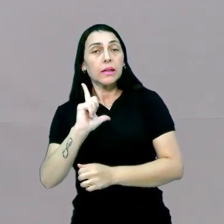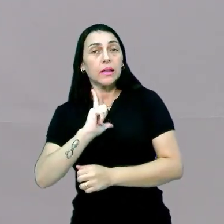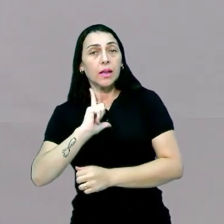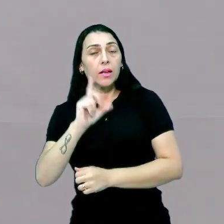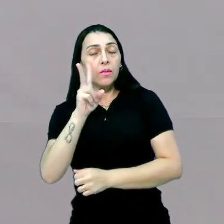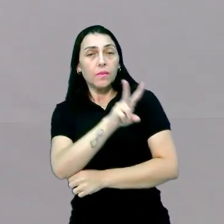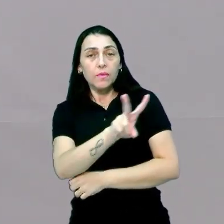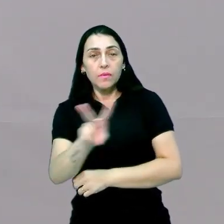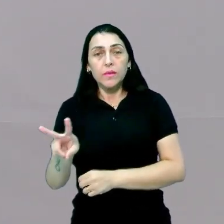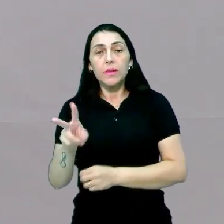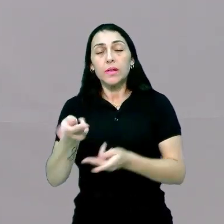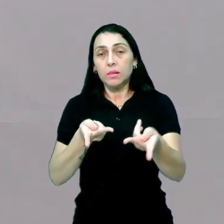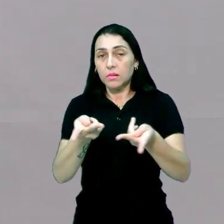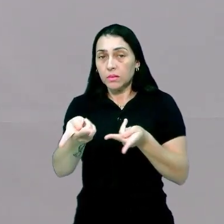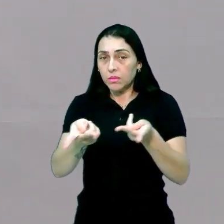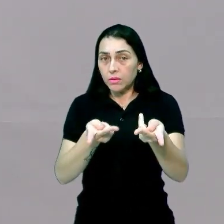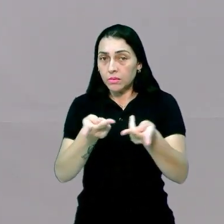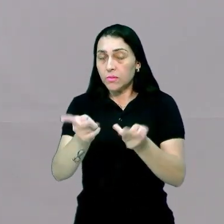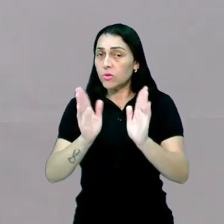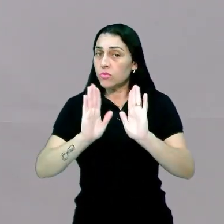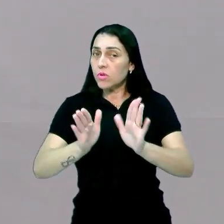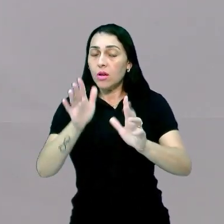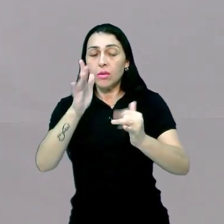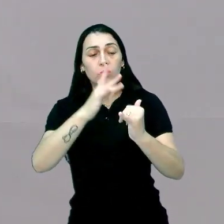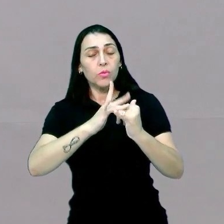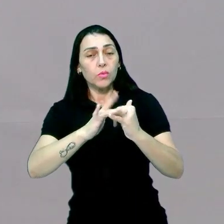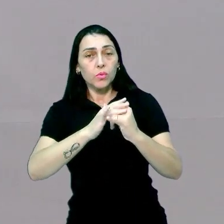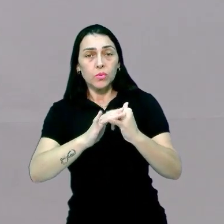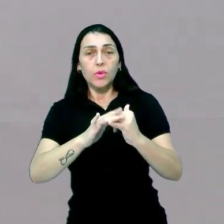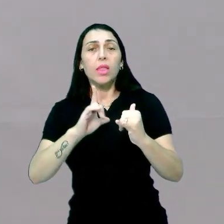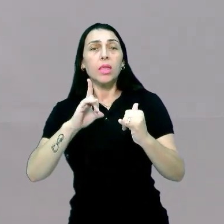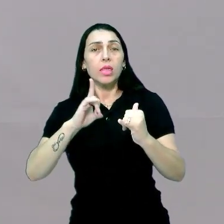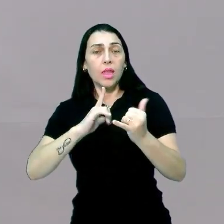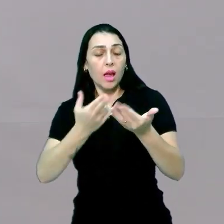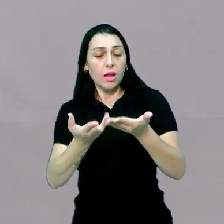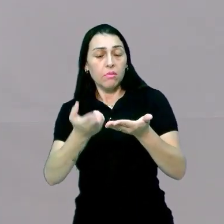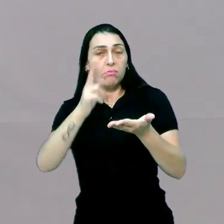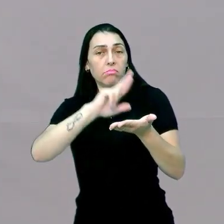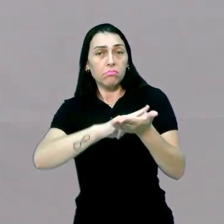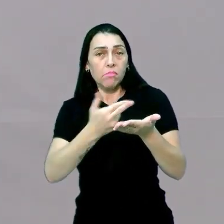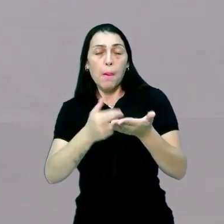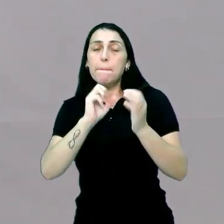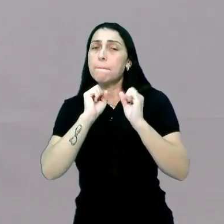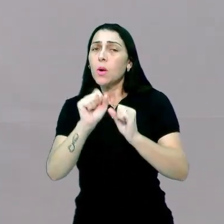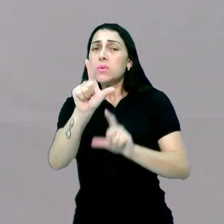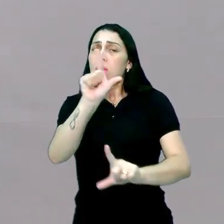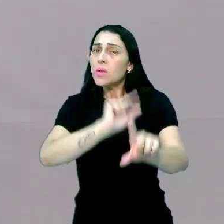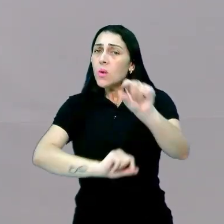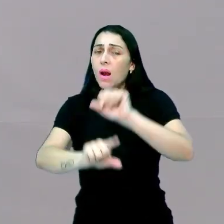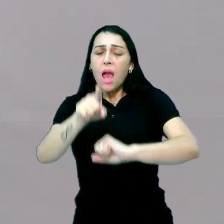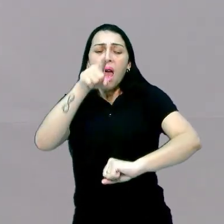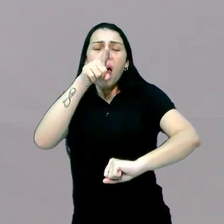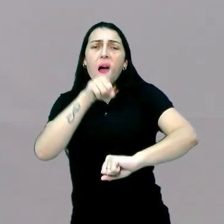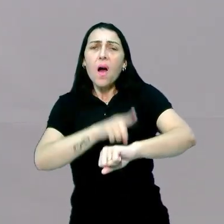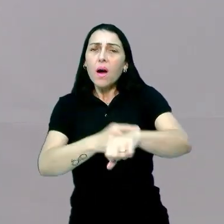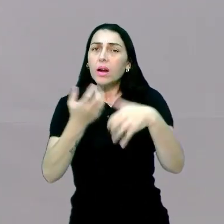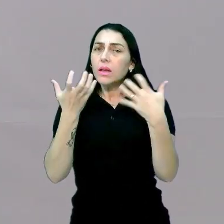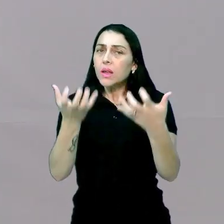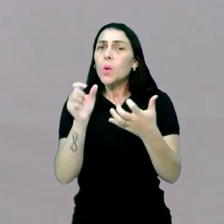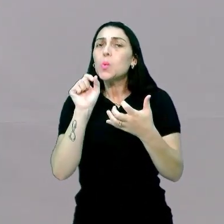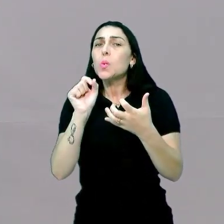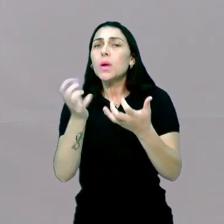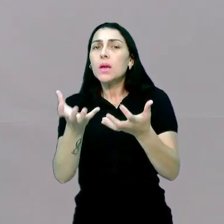acompanhar essa programação. Já no YouTube, você tem aquele catálogo, em que você pode escolher o que você quer